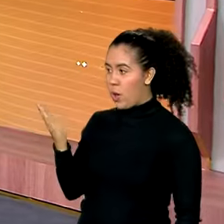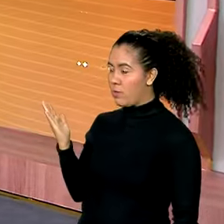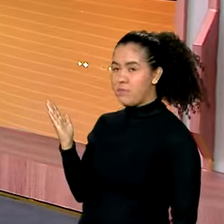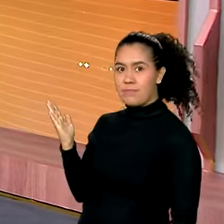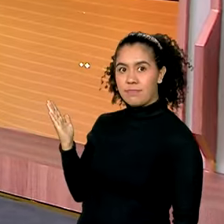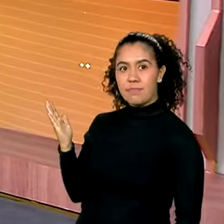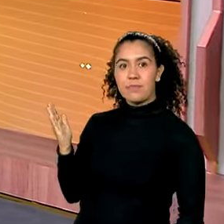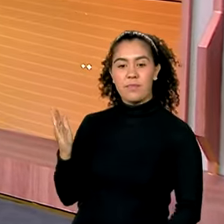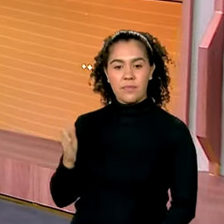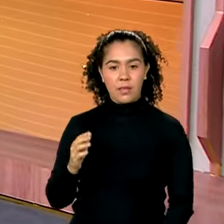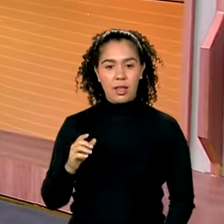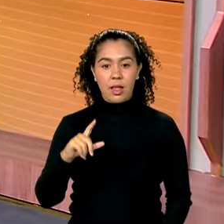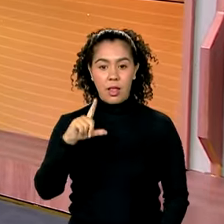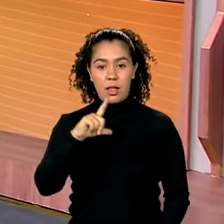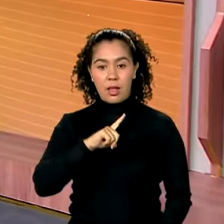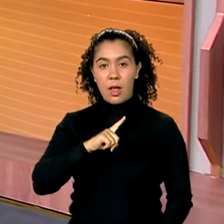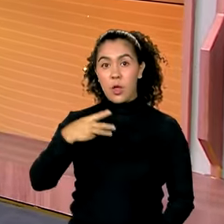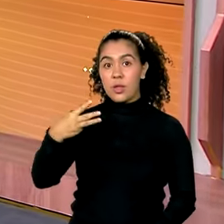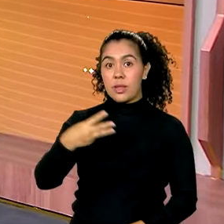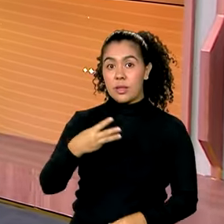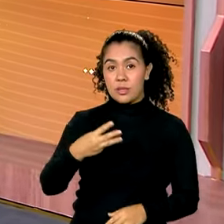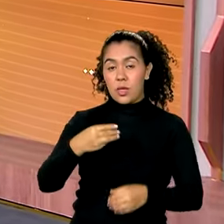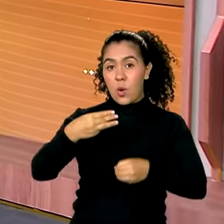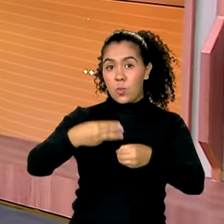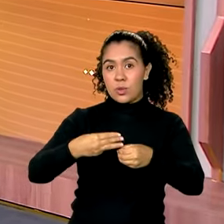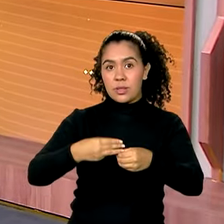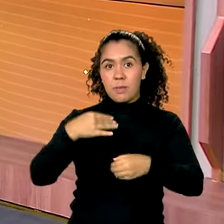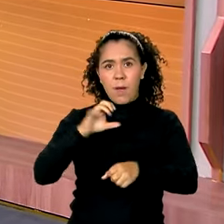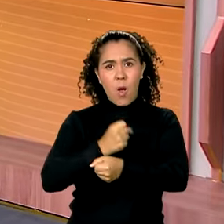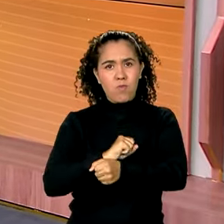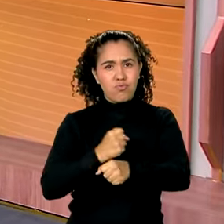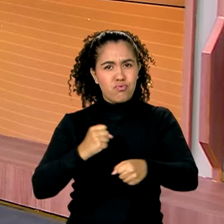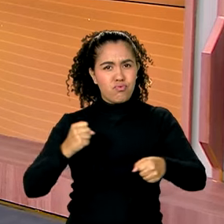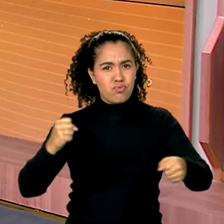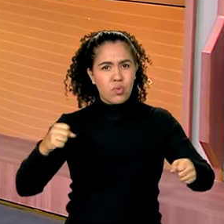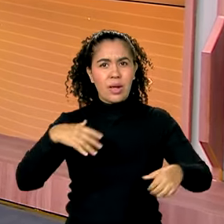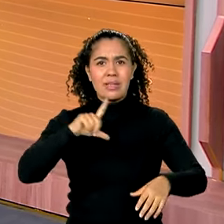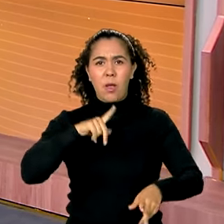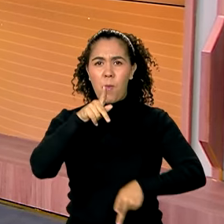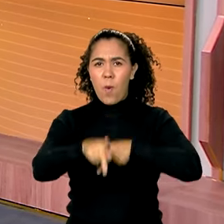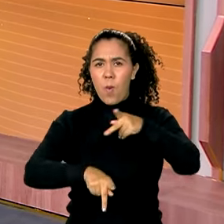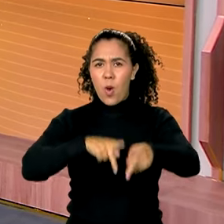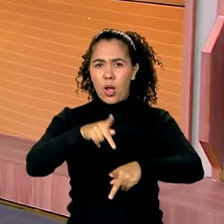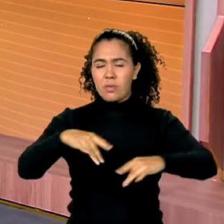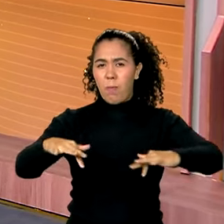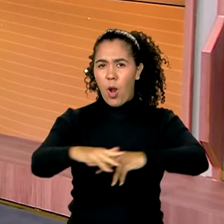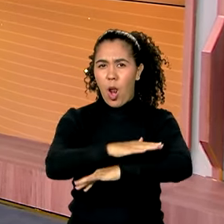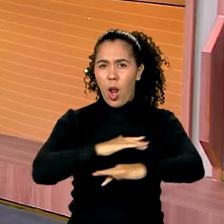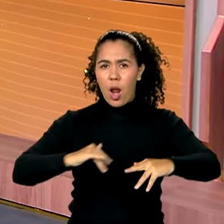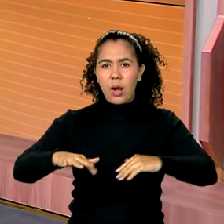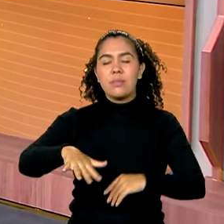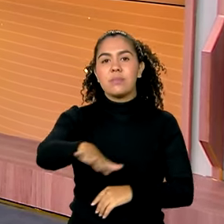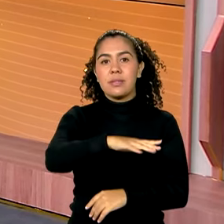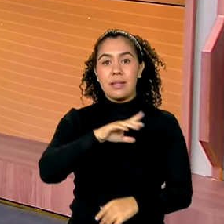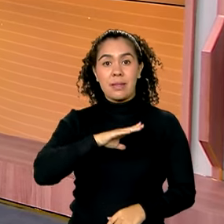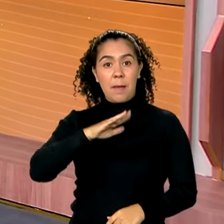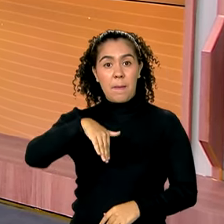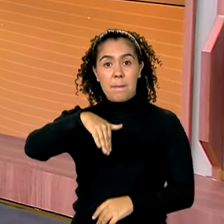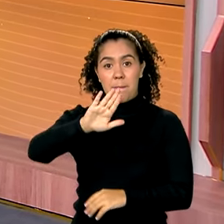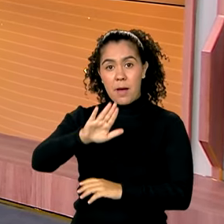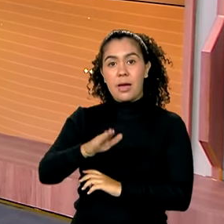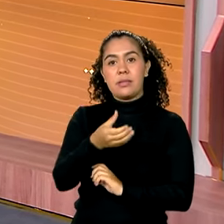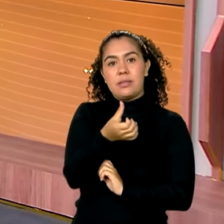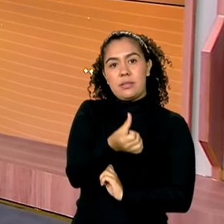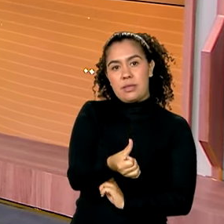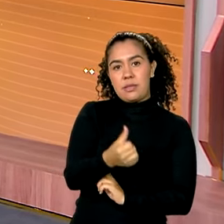Contagem, esse o terceiro município mais populoso de Minas Gerais, conta aí com mais de 621 mil habitantes,